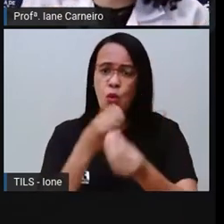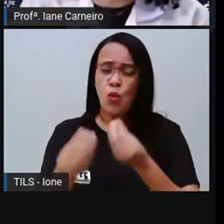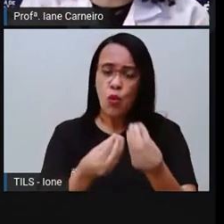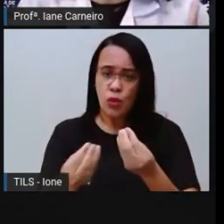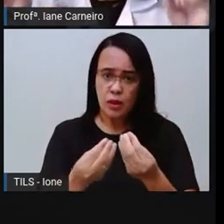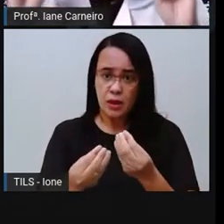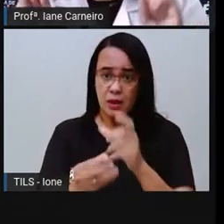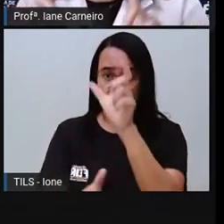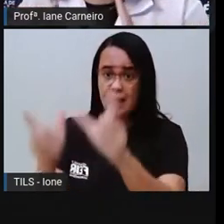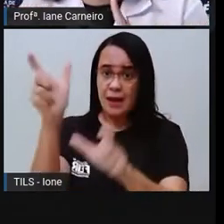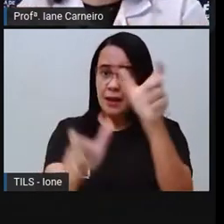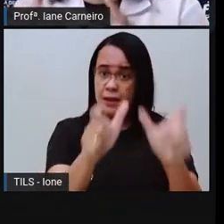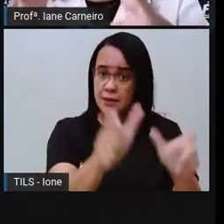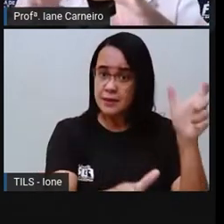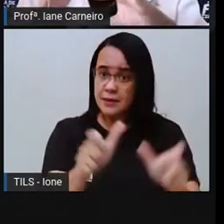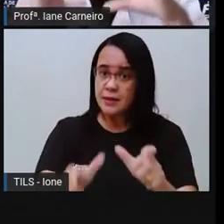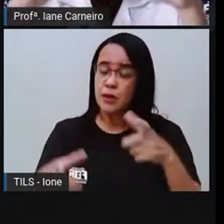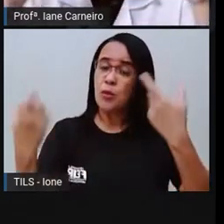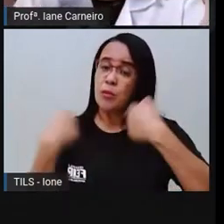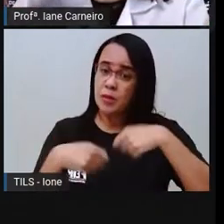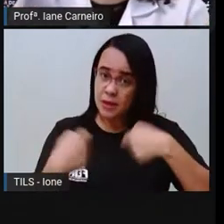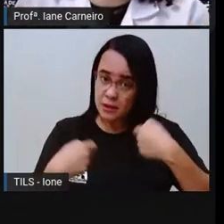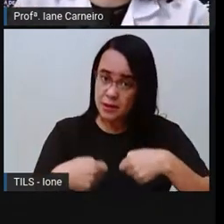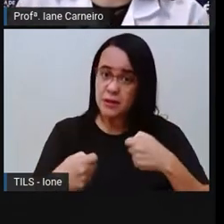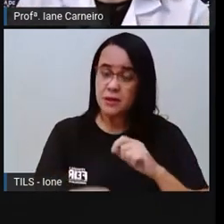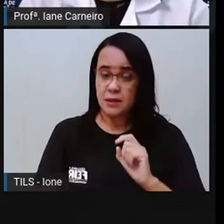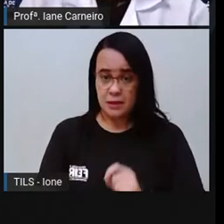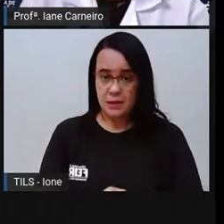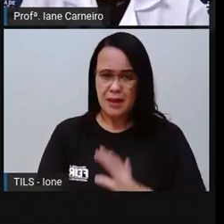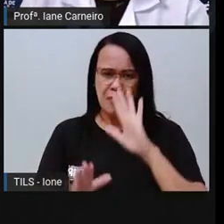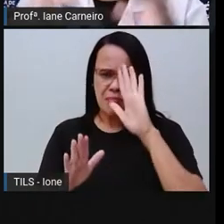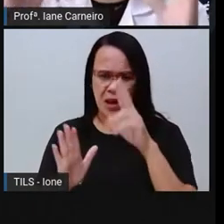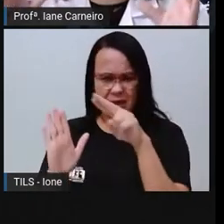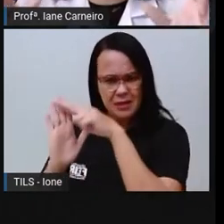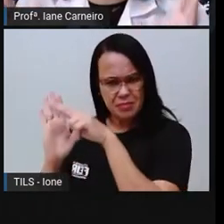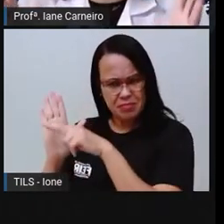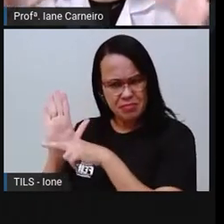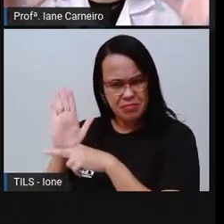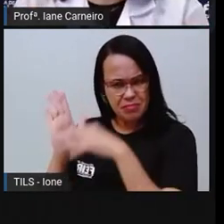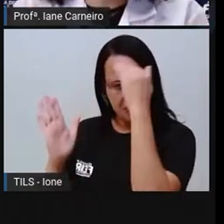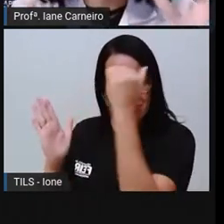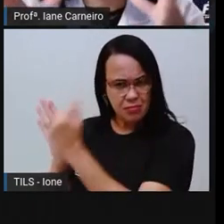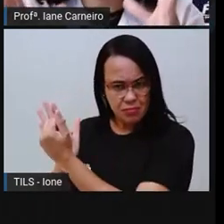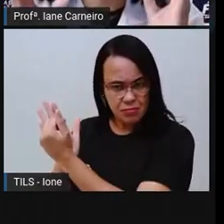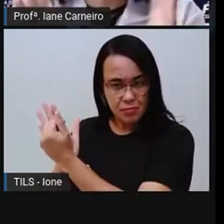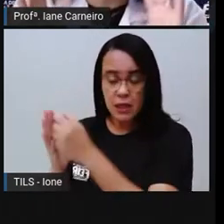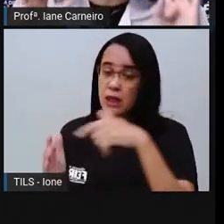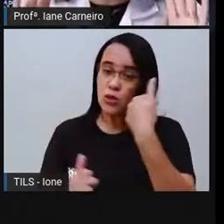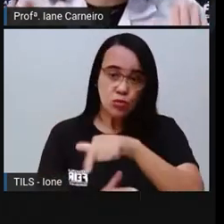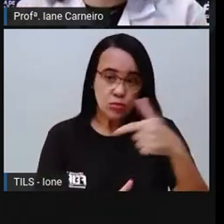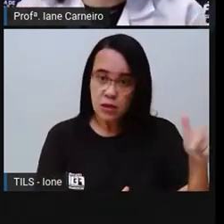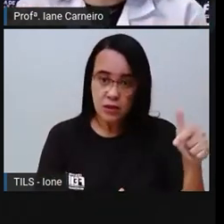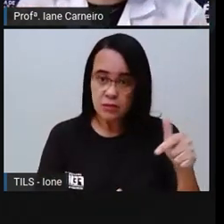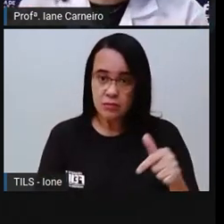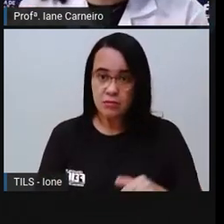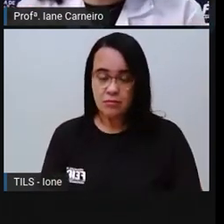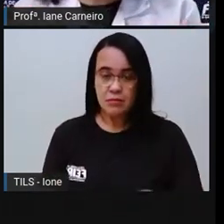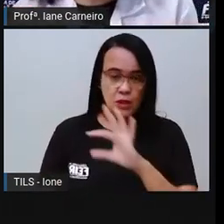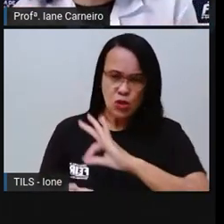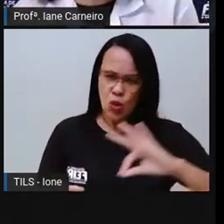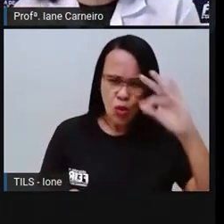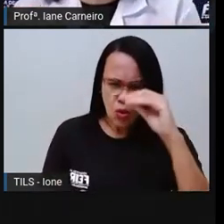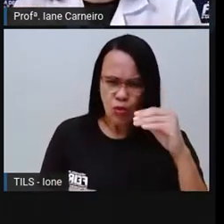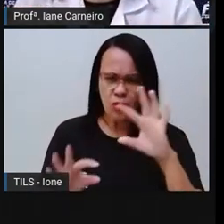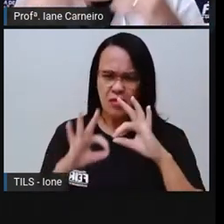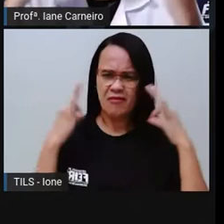familiares. Lembrando que não tem um padrão, né? Que todo mundo, toda família vai ter que seguir aquelas regras. Não tem